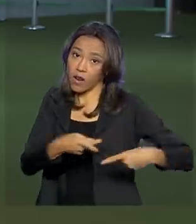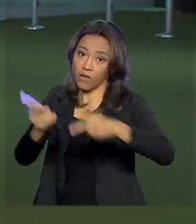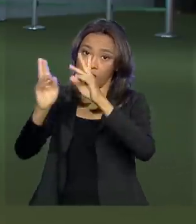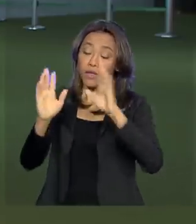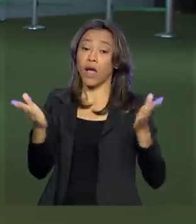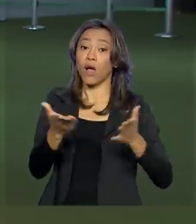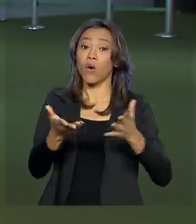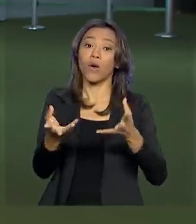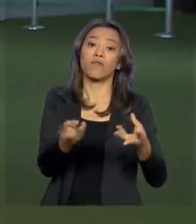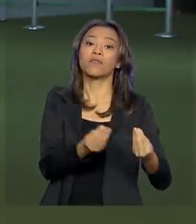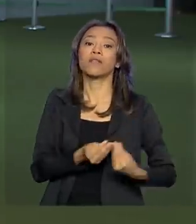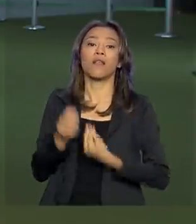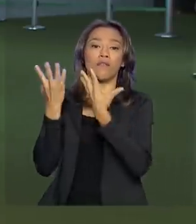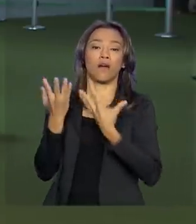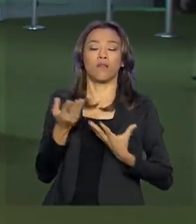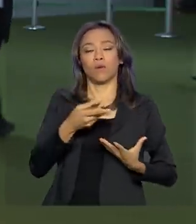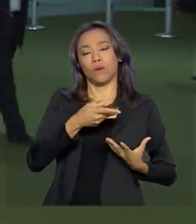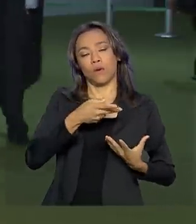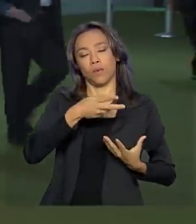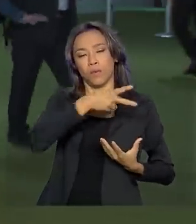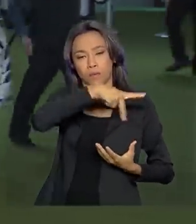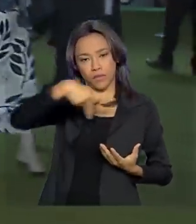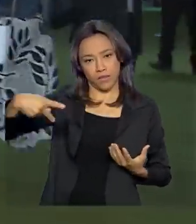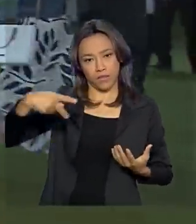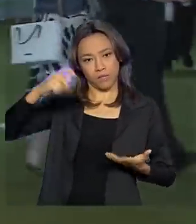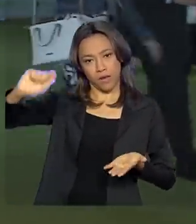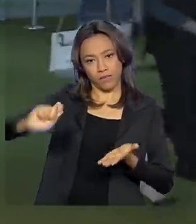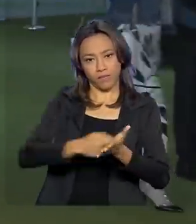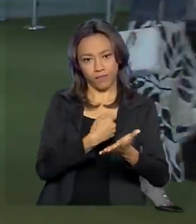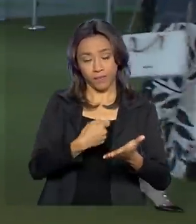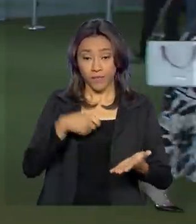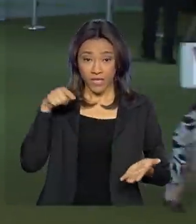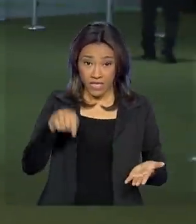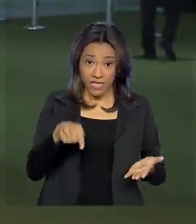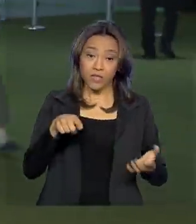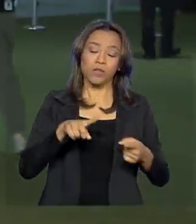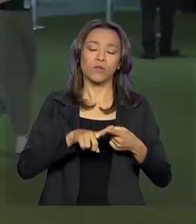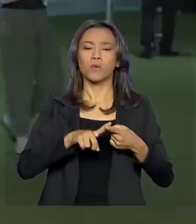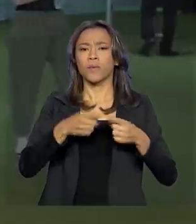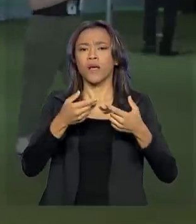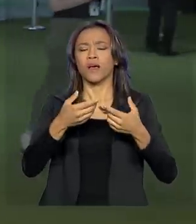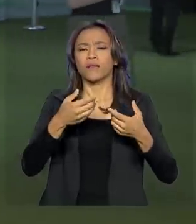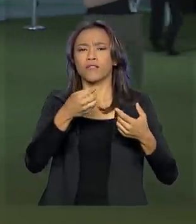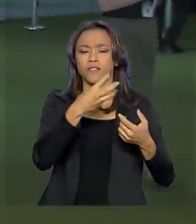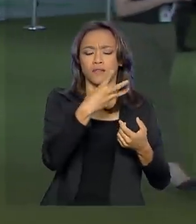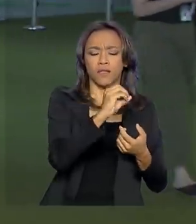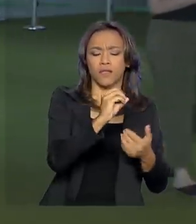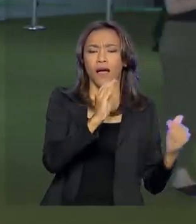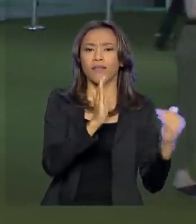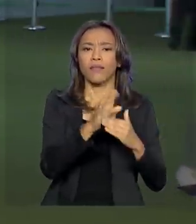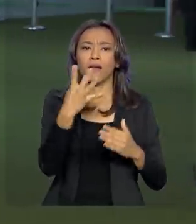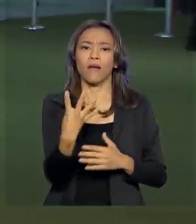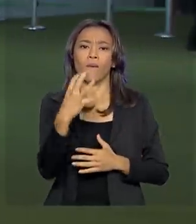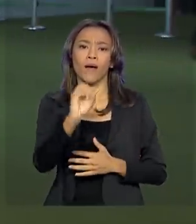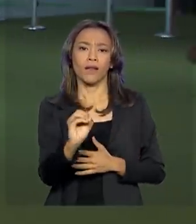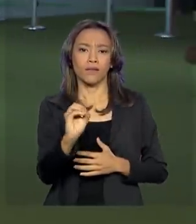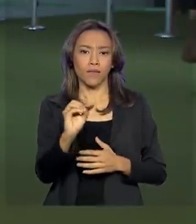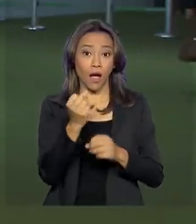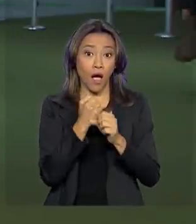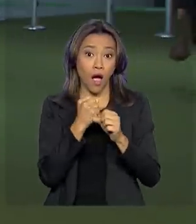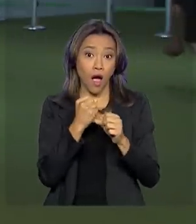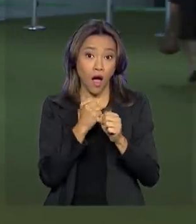presidencial. Esse projeto, ele endurece a legislação penal, amplia ali de 30 para 40 anos o tempo máximo de